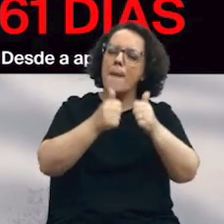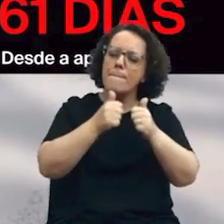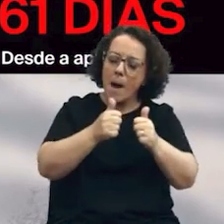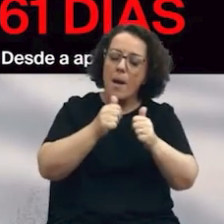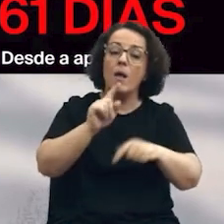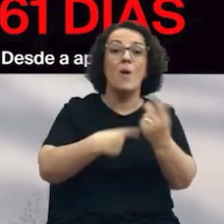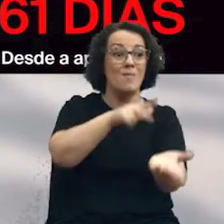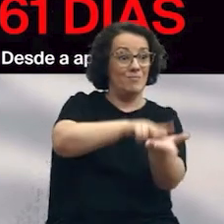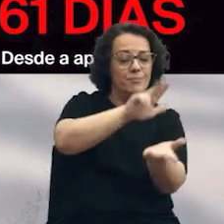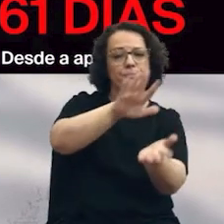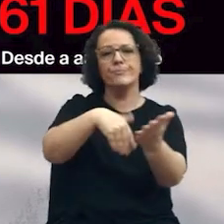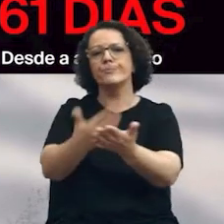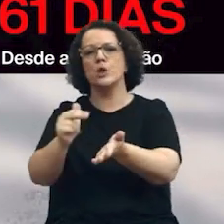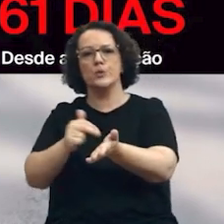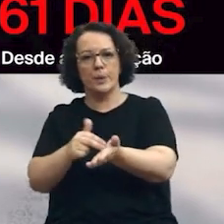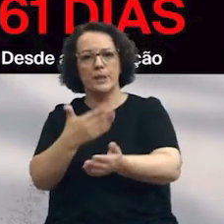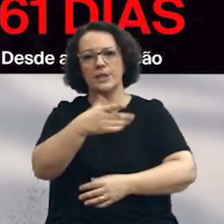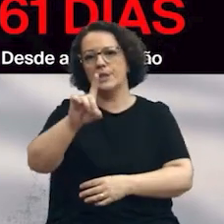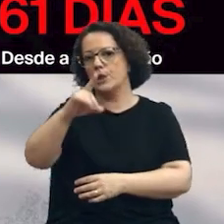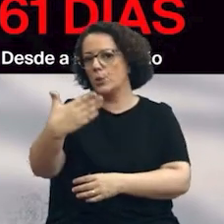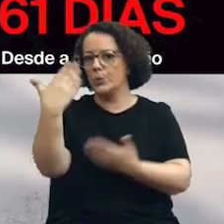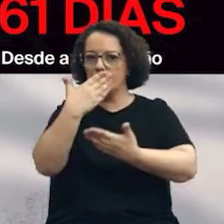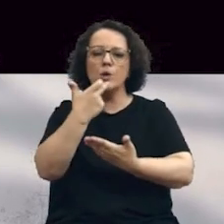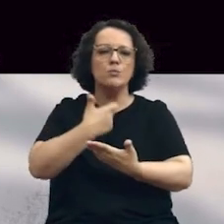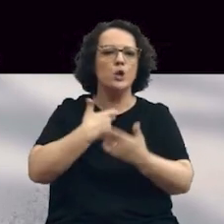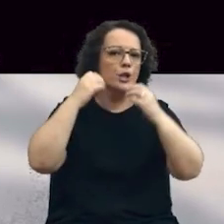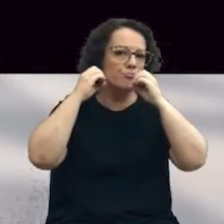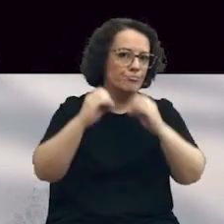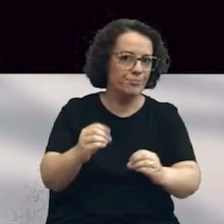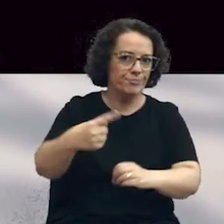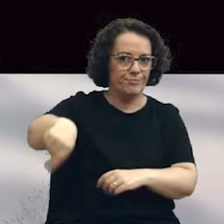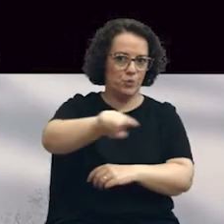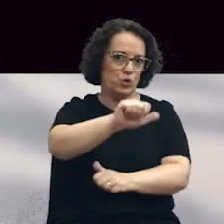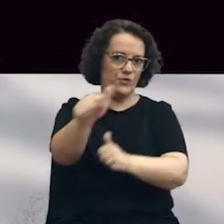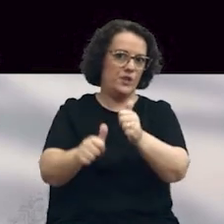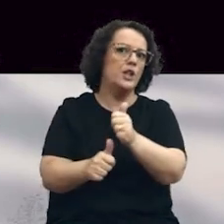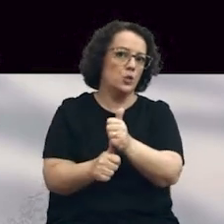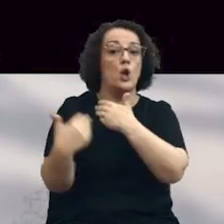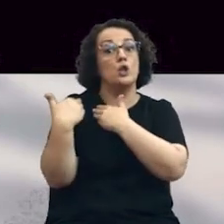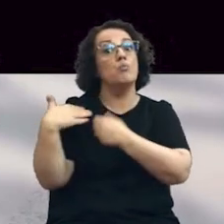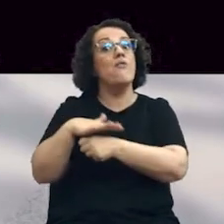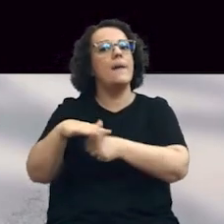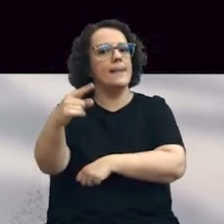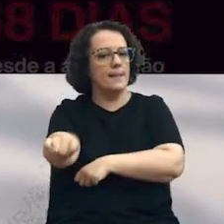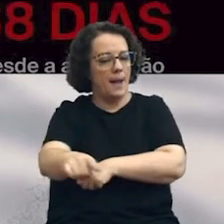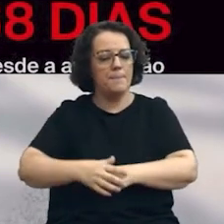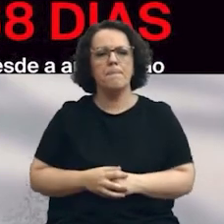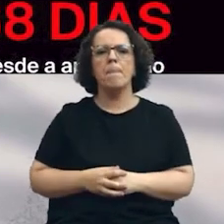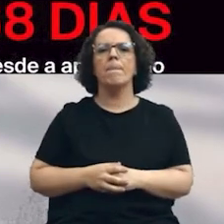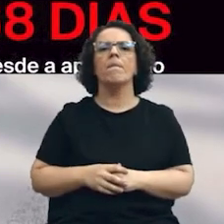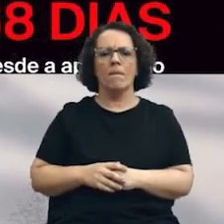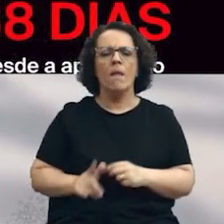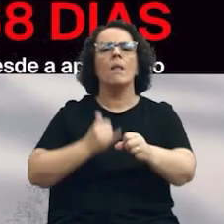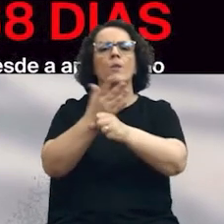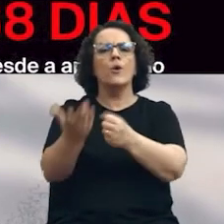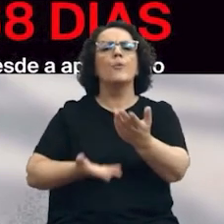Passaram 161 dias desde a aprovação. Ainda não tivemos retorno dos Srs. Vereadores com ploro. Proposta Varedas de Lisboa.